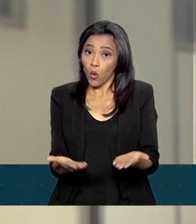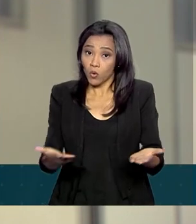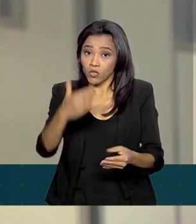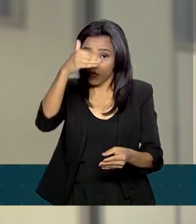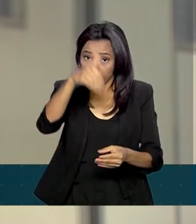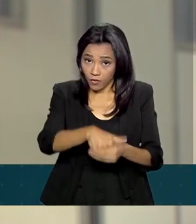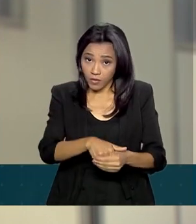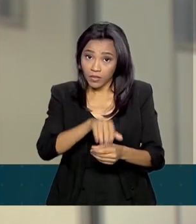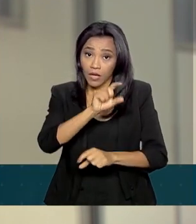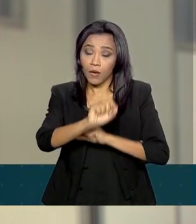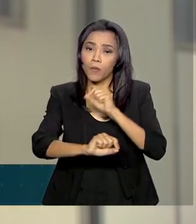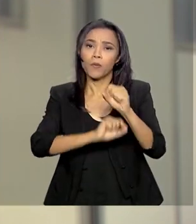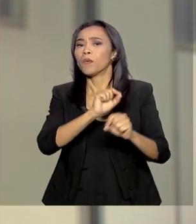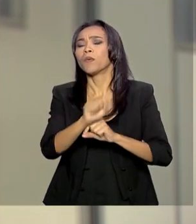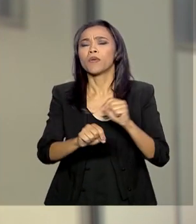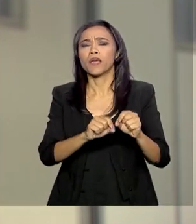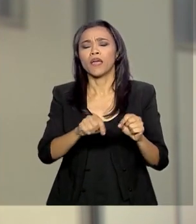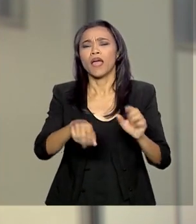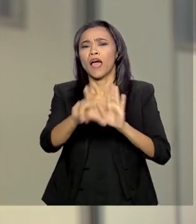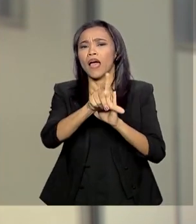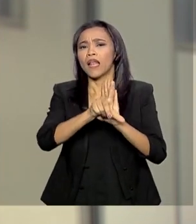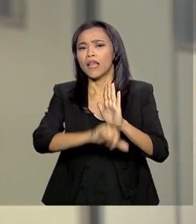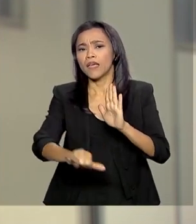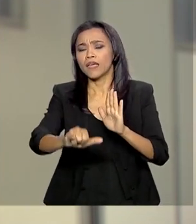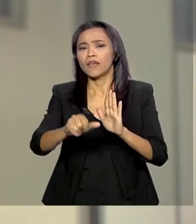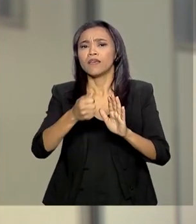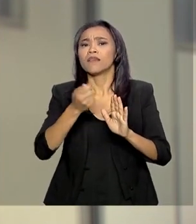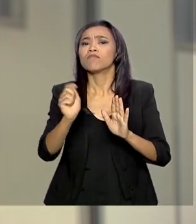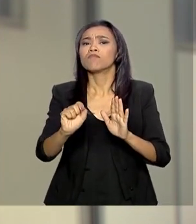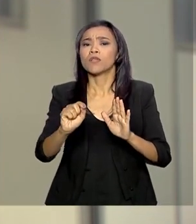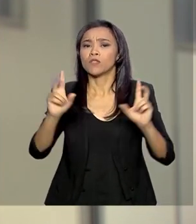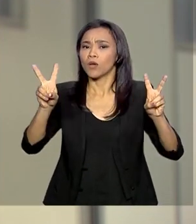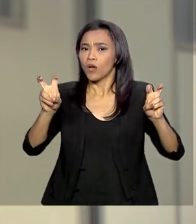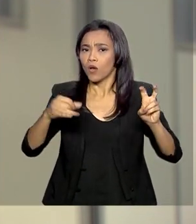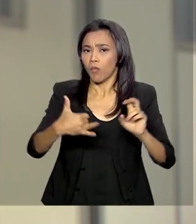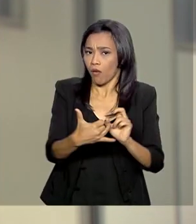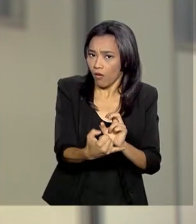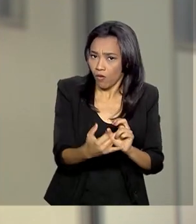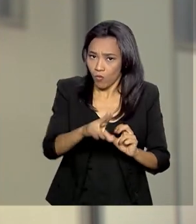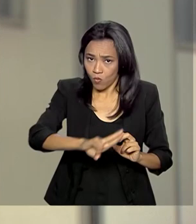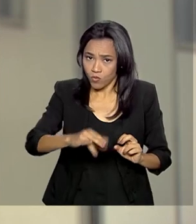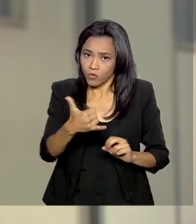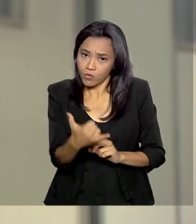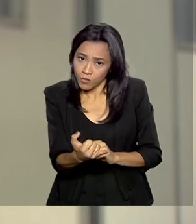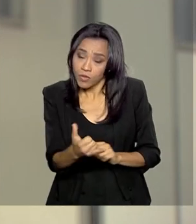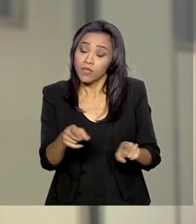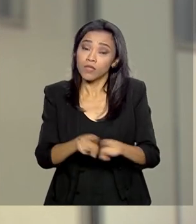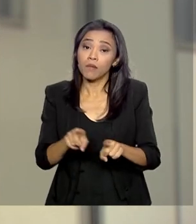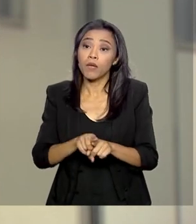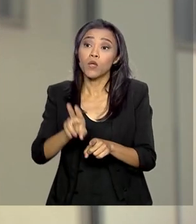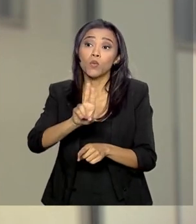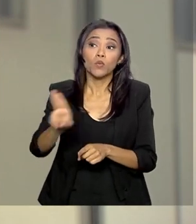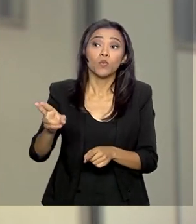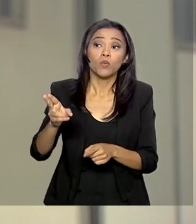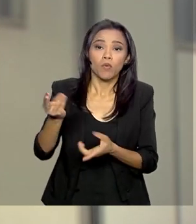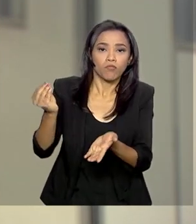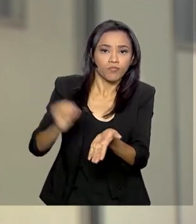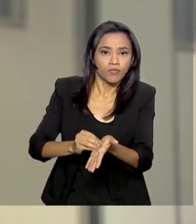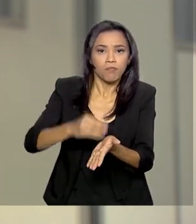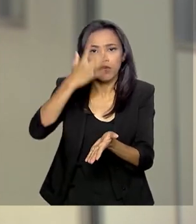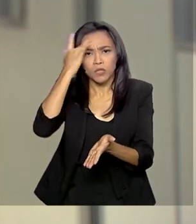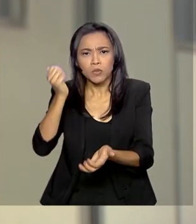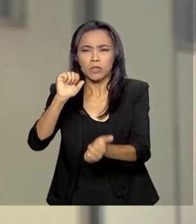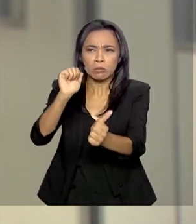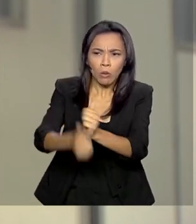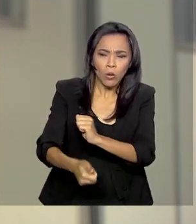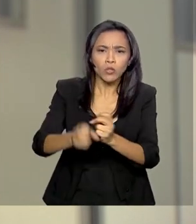projeto de lei que amplia o porte de armas em todo o país. O texto também trata do registro de armas por atiradores esportivos e